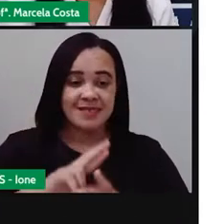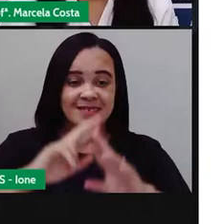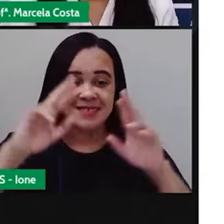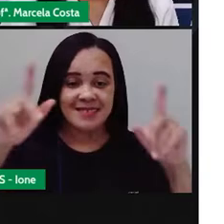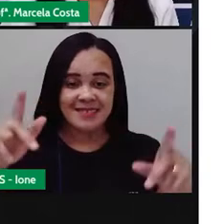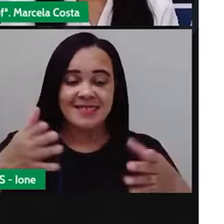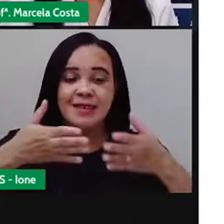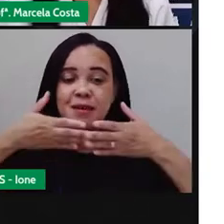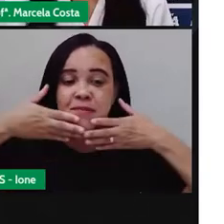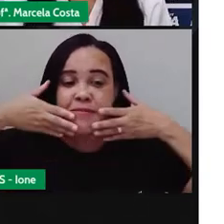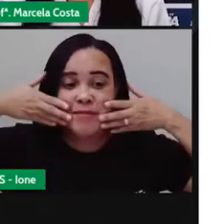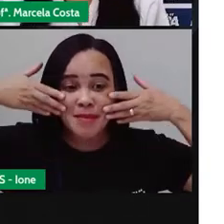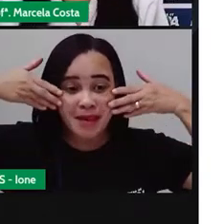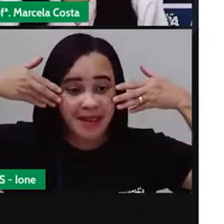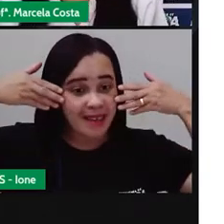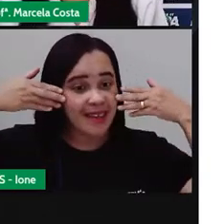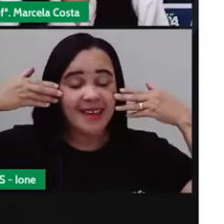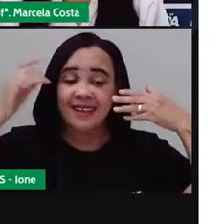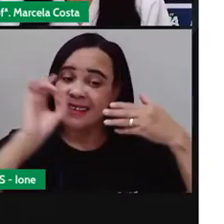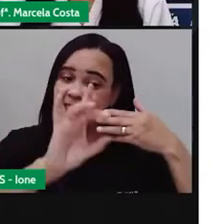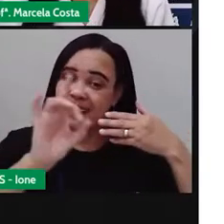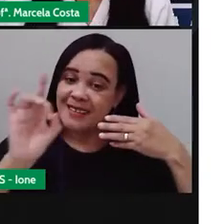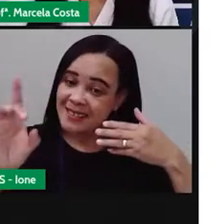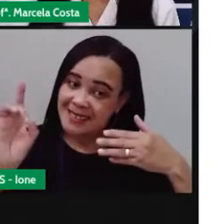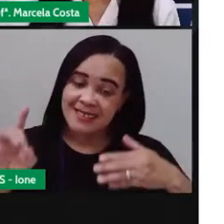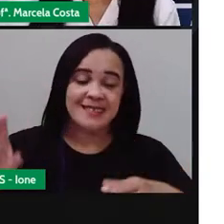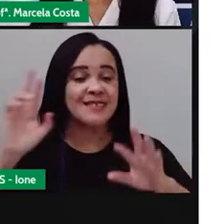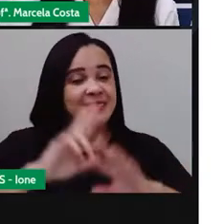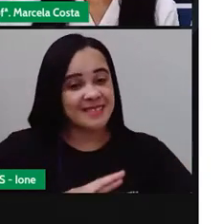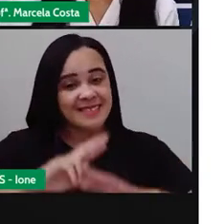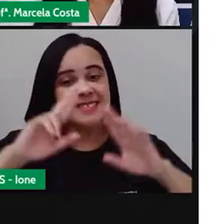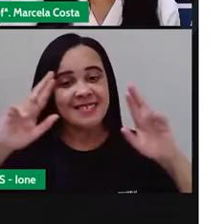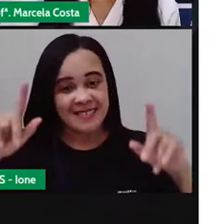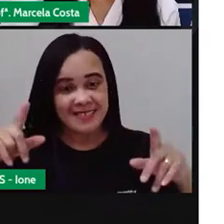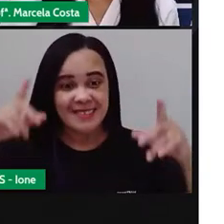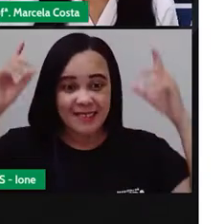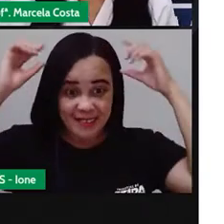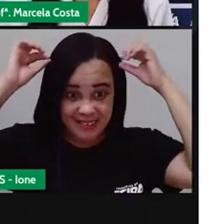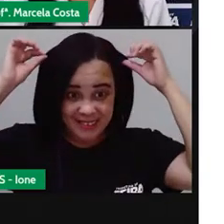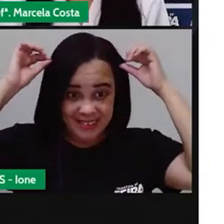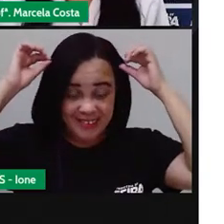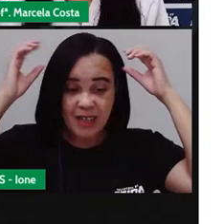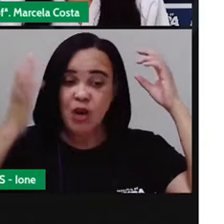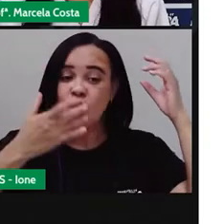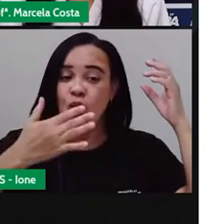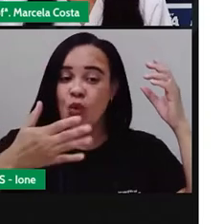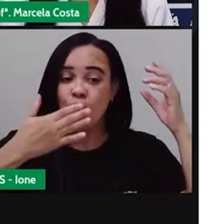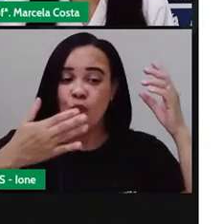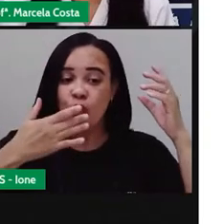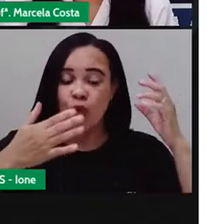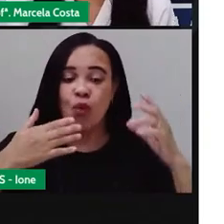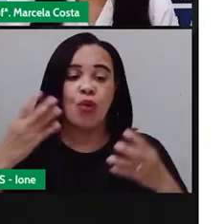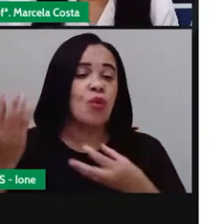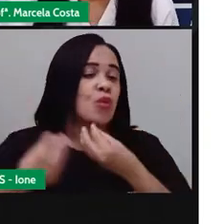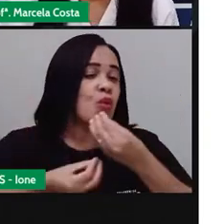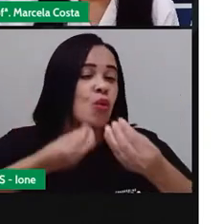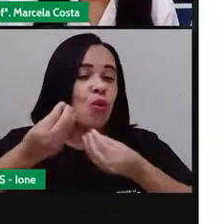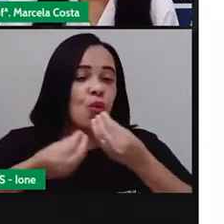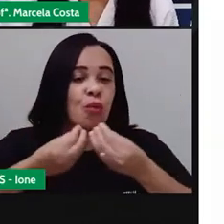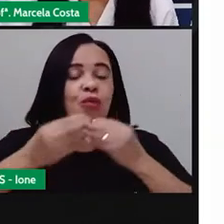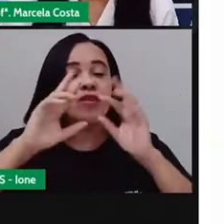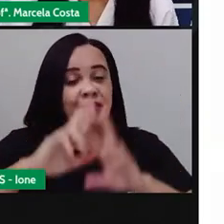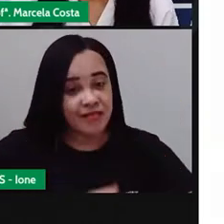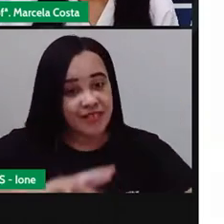tem um tom de pele diferente, uma cor de cabelo, um tamanho, uma textura diferente.